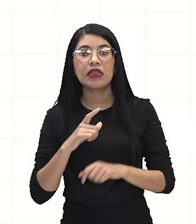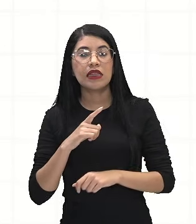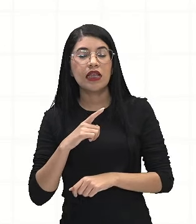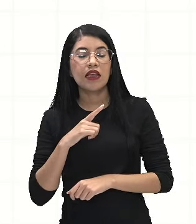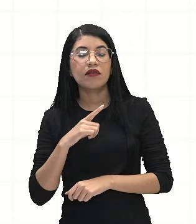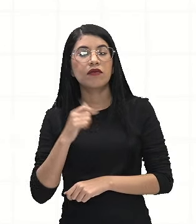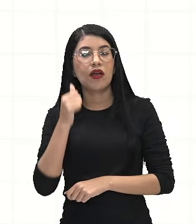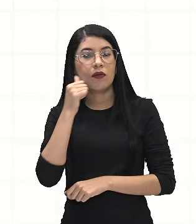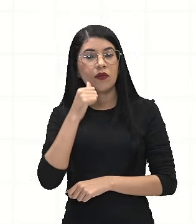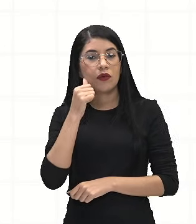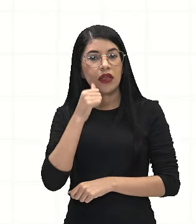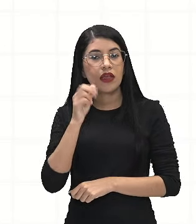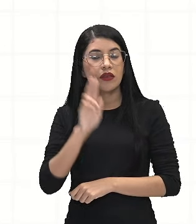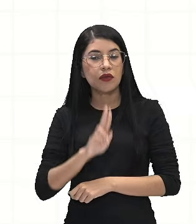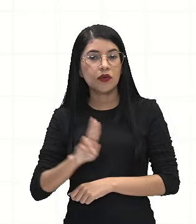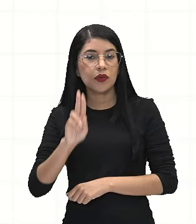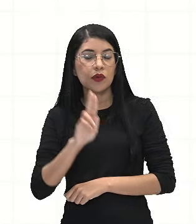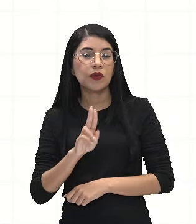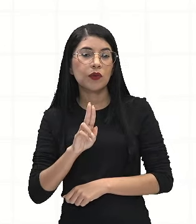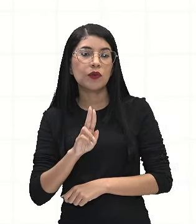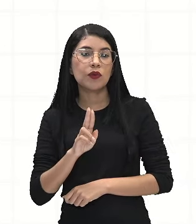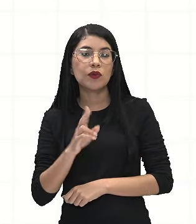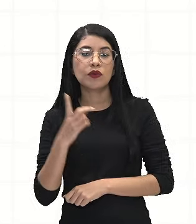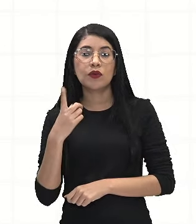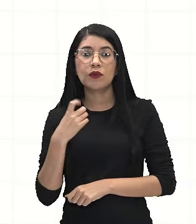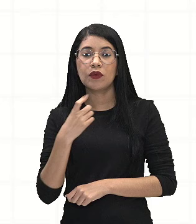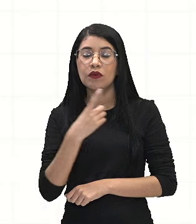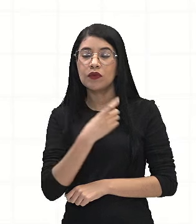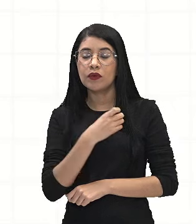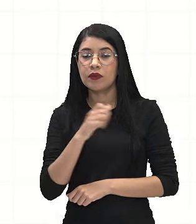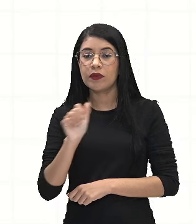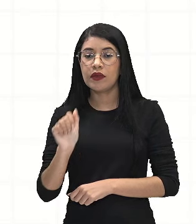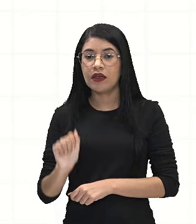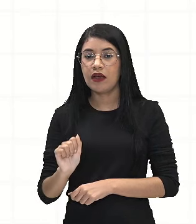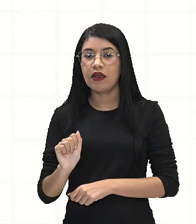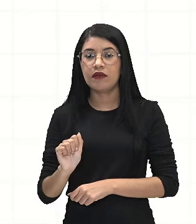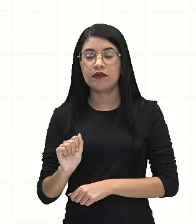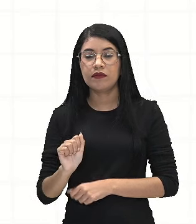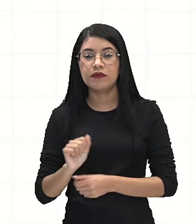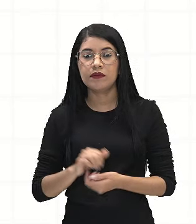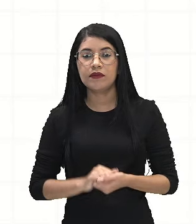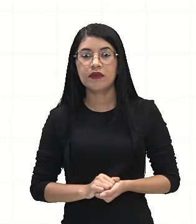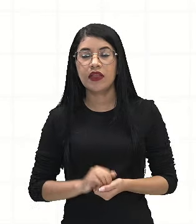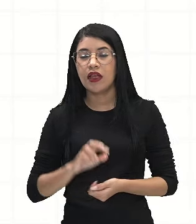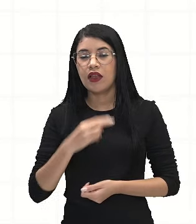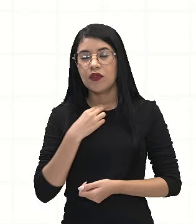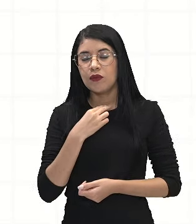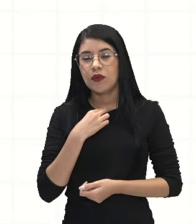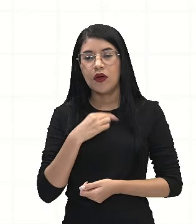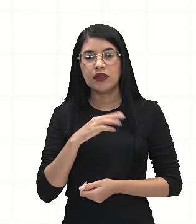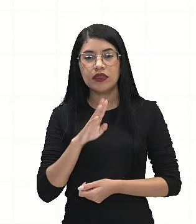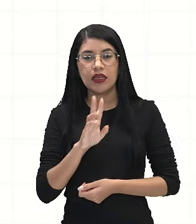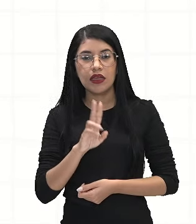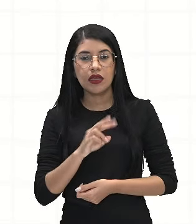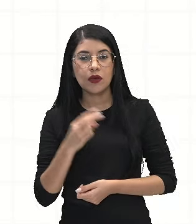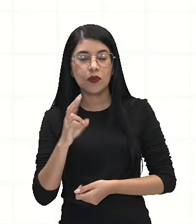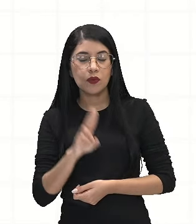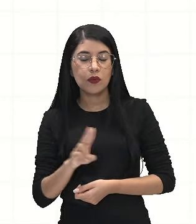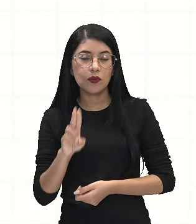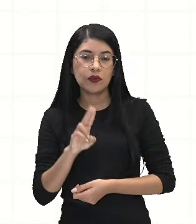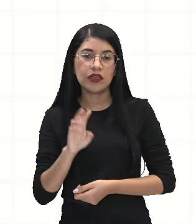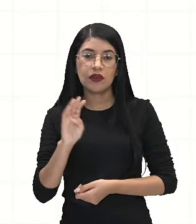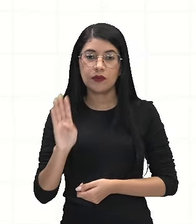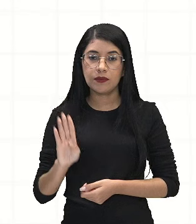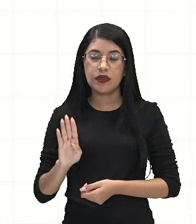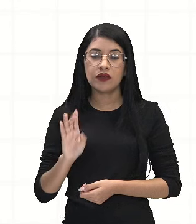mas não pode ser mulher que usa perfume B, né? Só mulher que